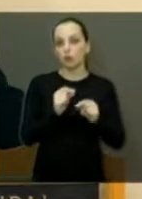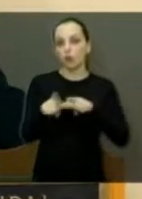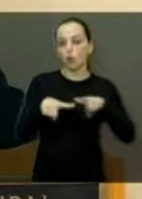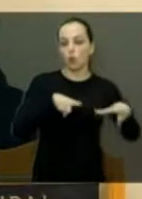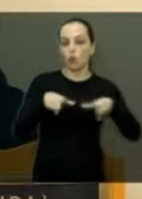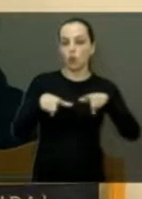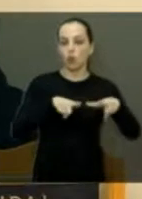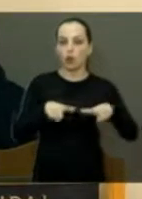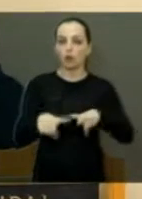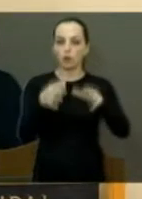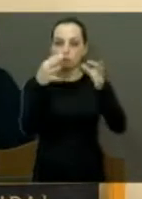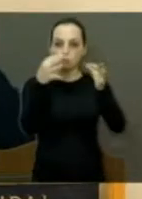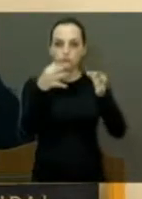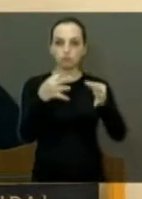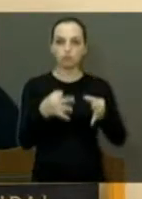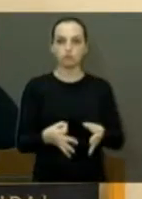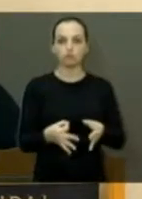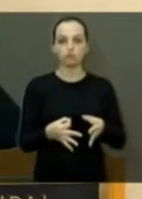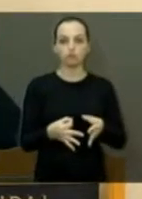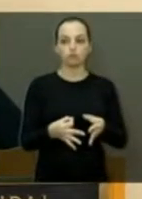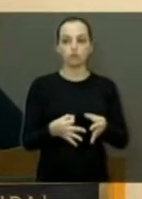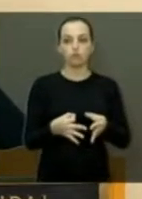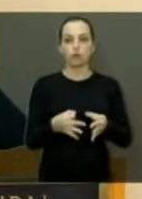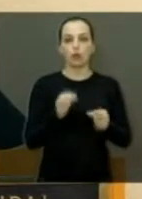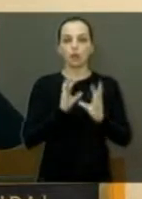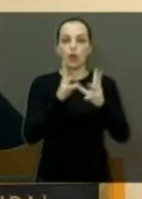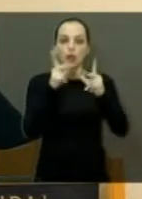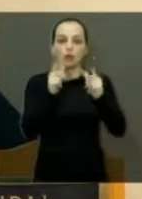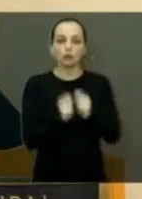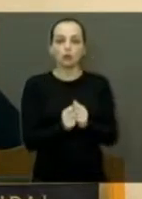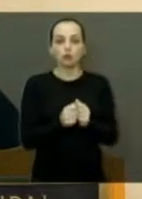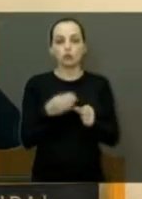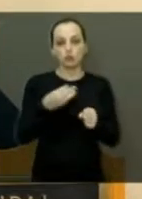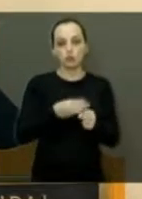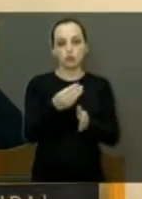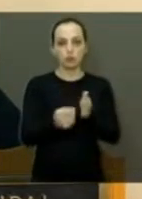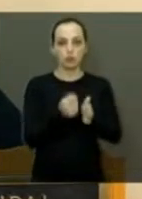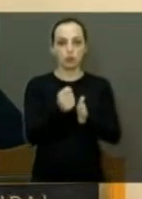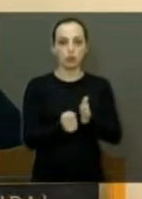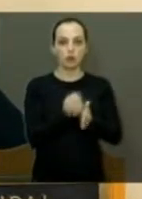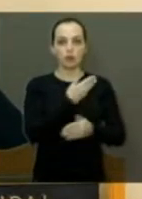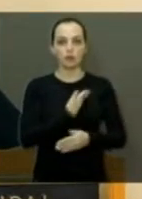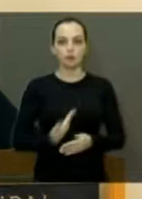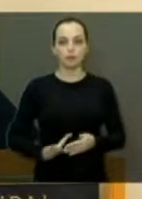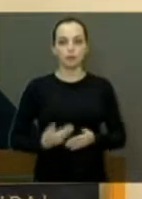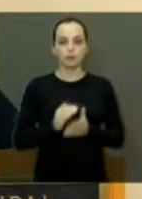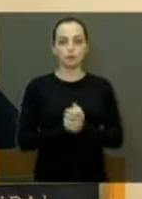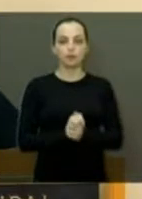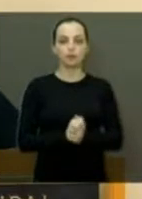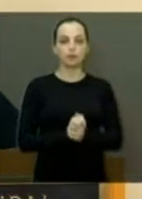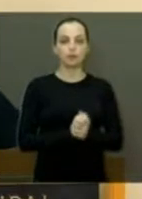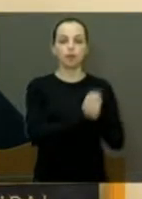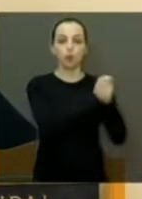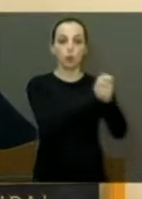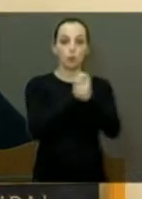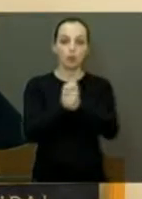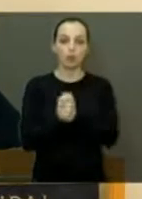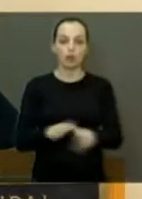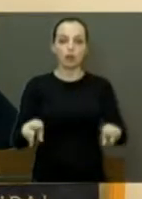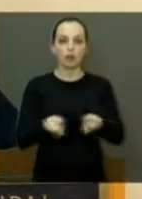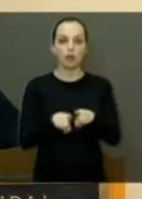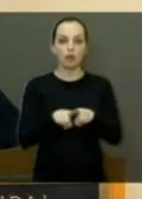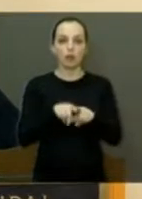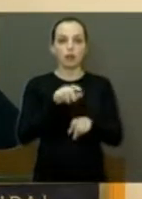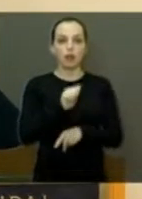excelente trabalho para o Poder Público Municipal. Quero também deixar meus cumprimentos aqui ao tenente